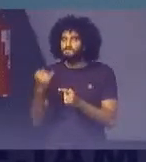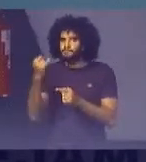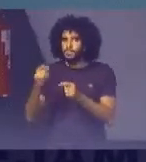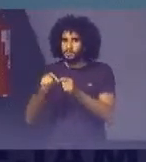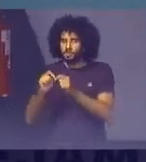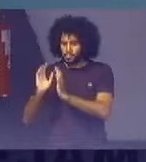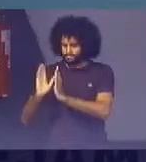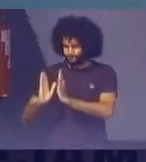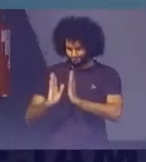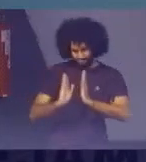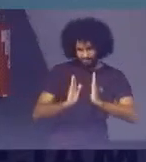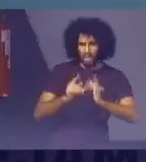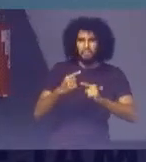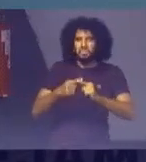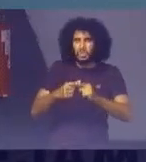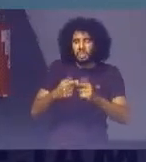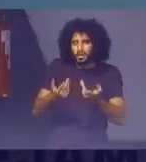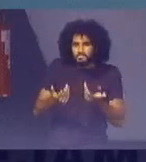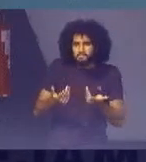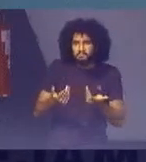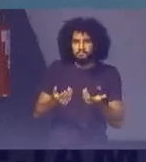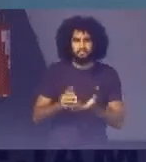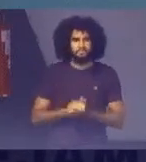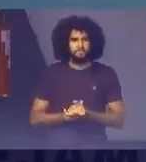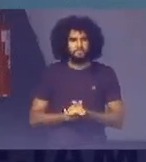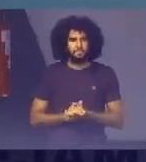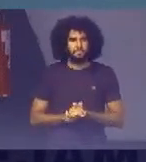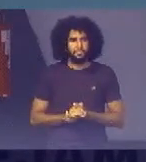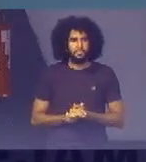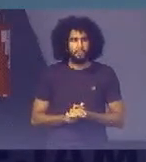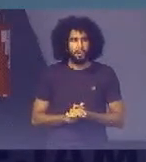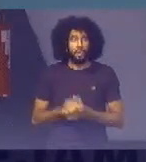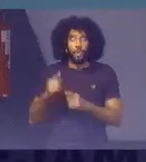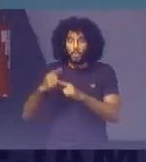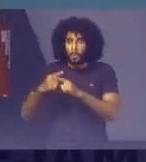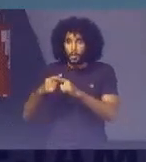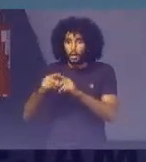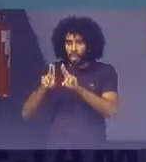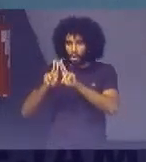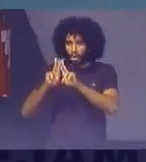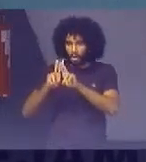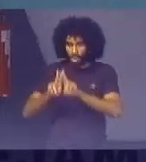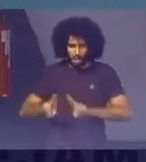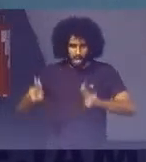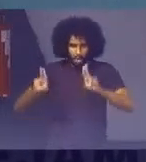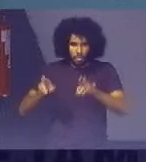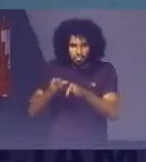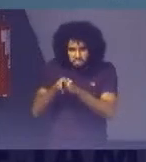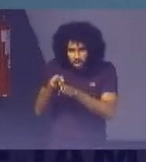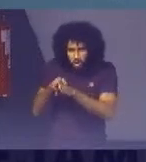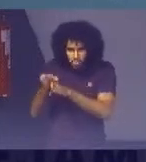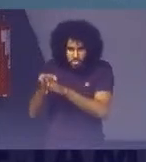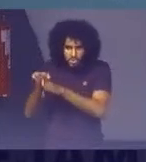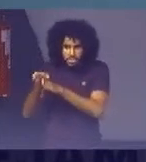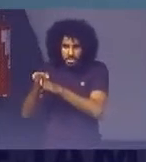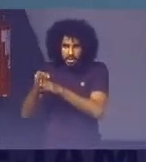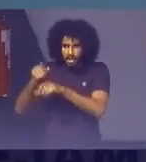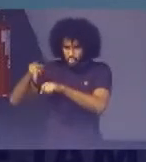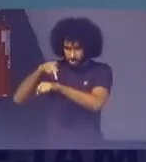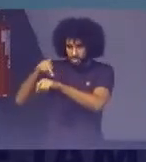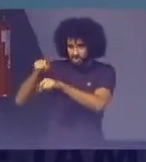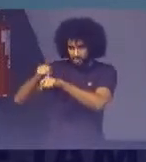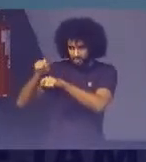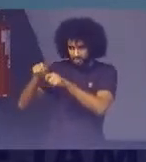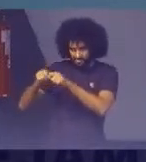processo E por que Que além Da própria As Nações Unidas Orientarem Que os países Façam isso